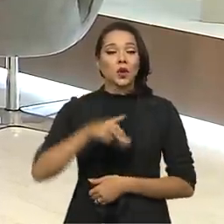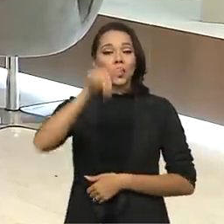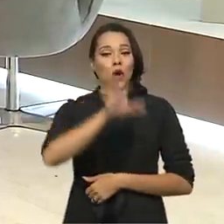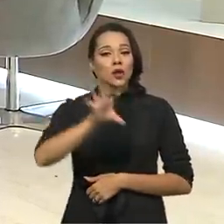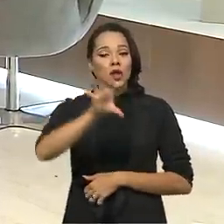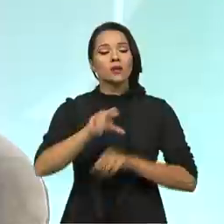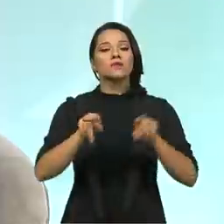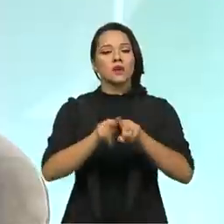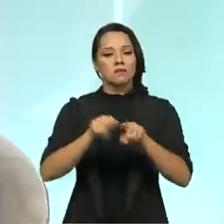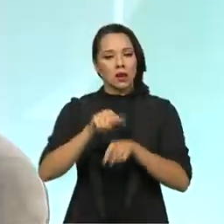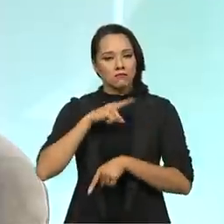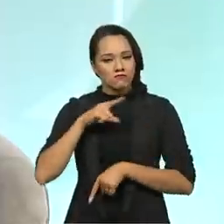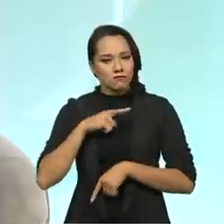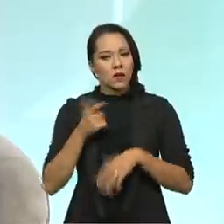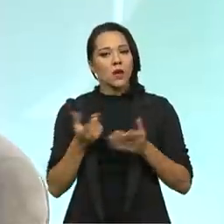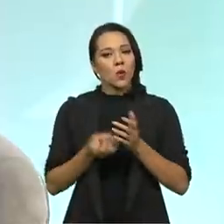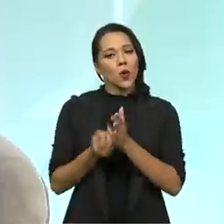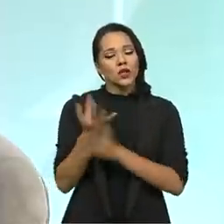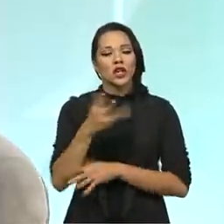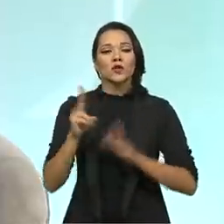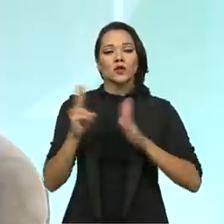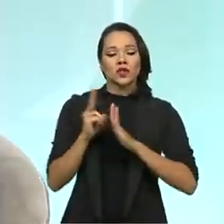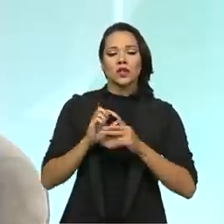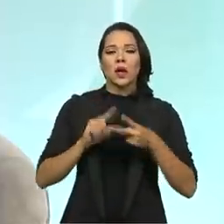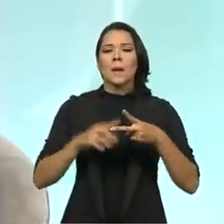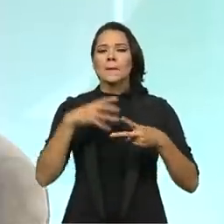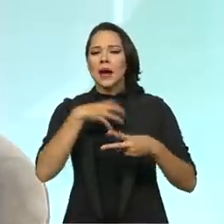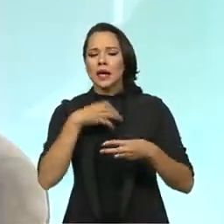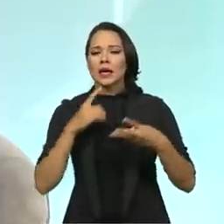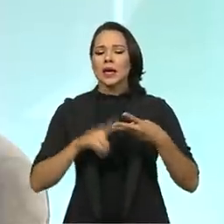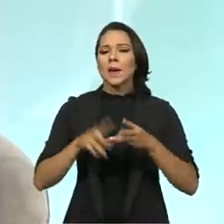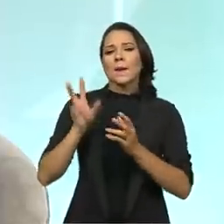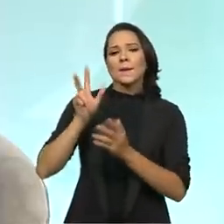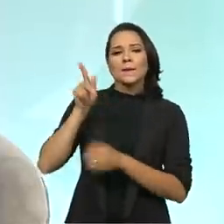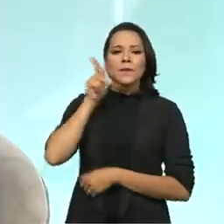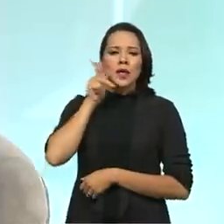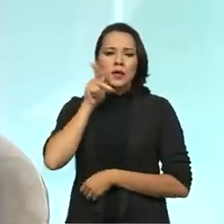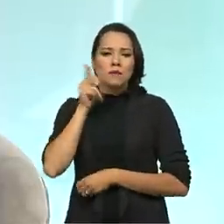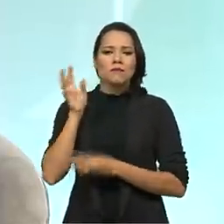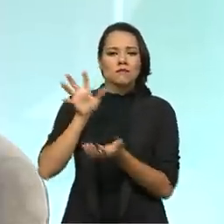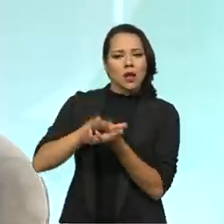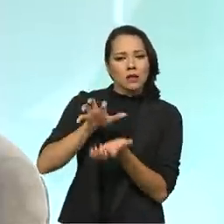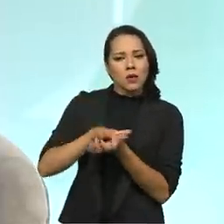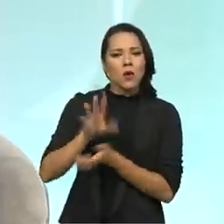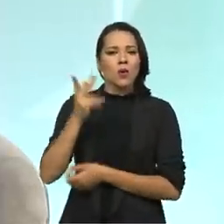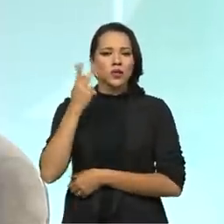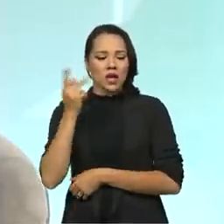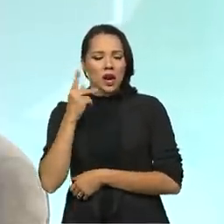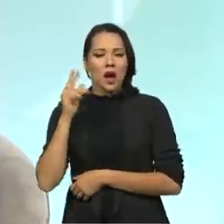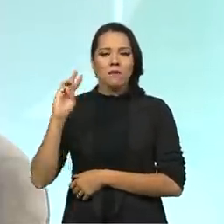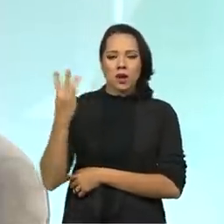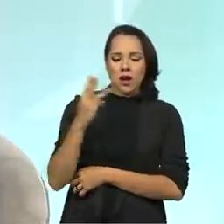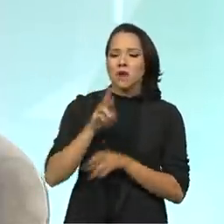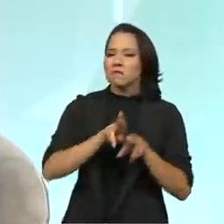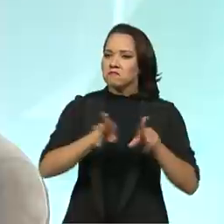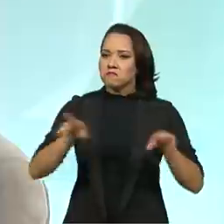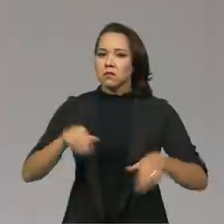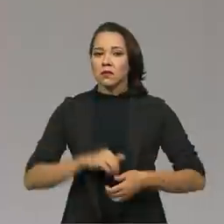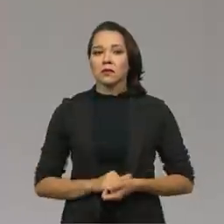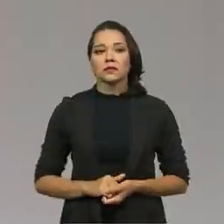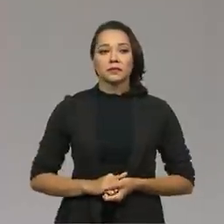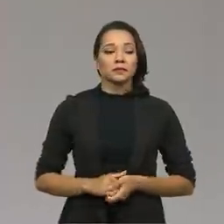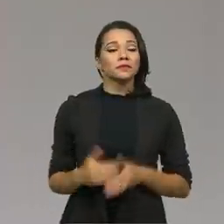também responde para uma grande quantidade de indígenas. Bahia, Pernambuco, Paraíba, Ceará, Maranhão e assim sucessivamente.